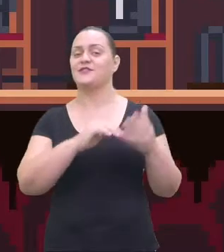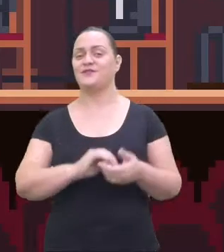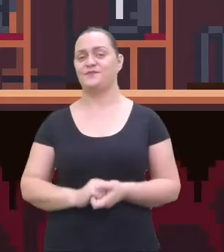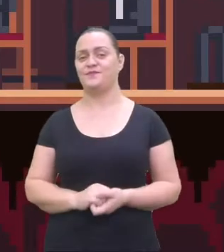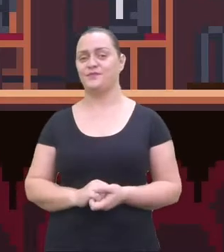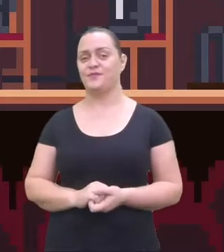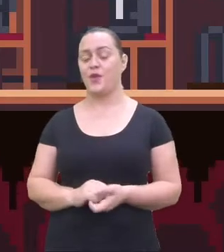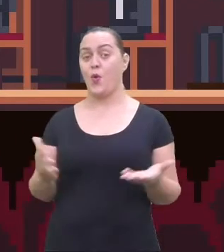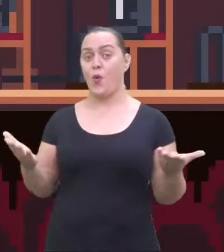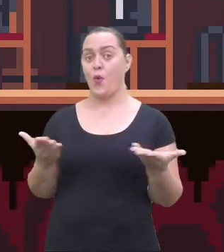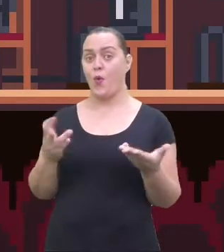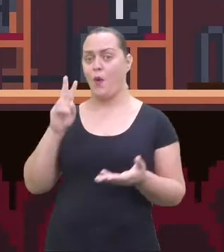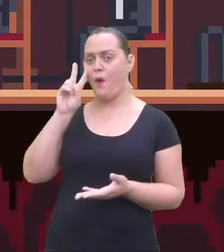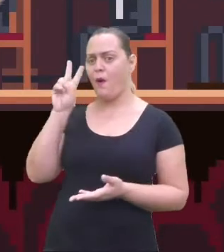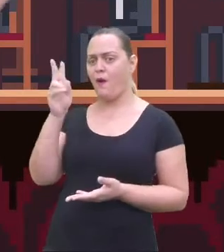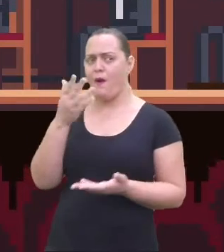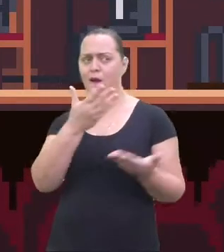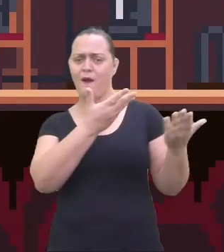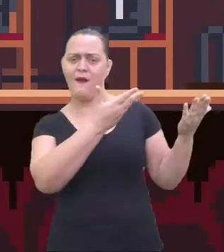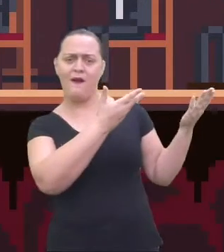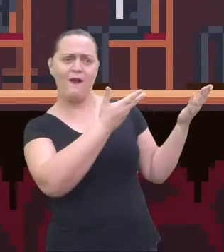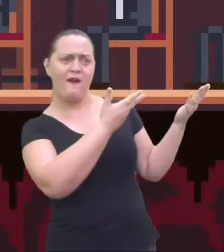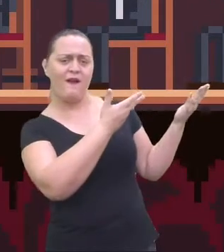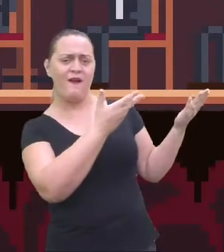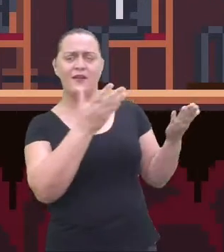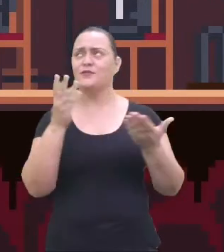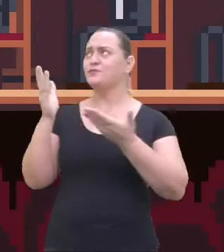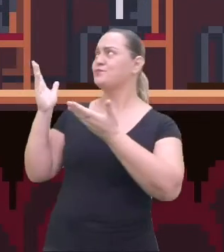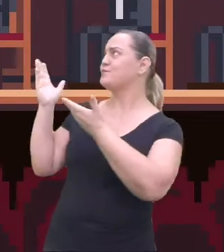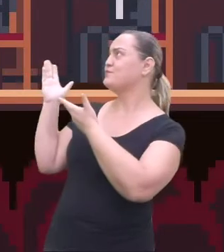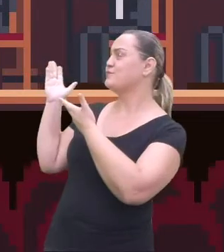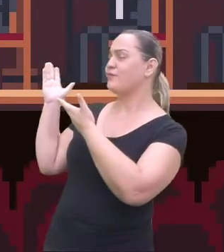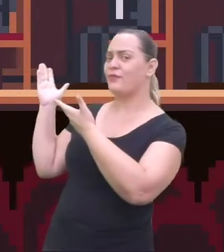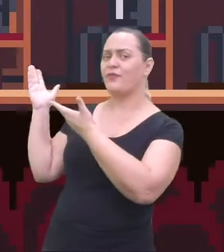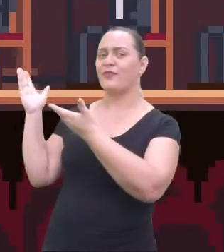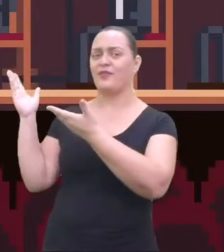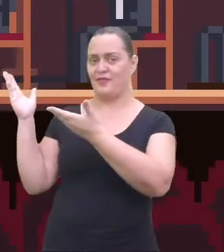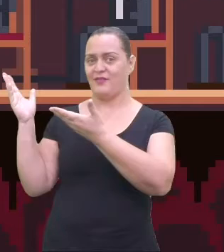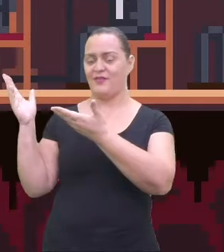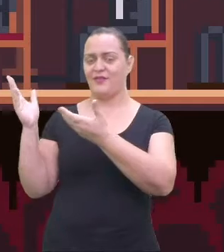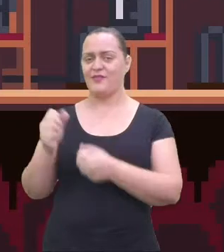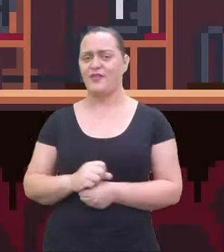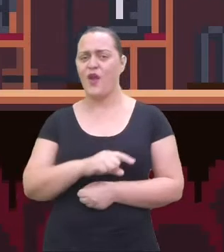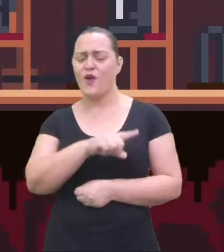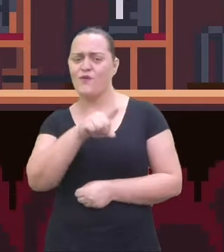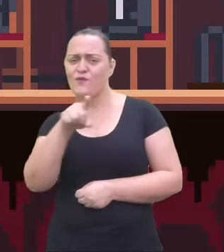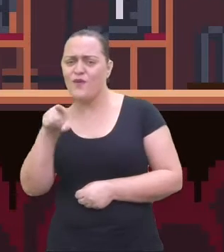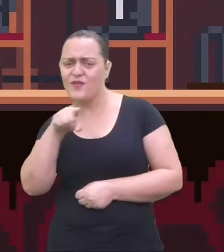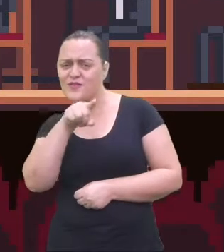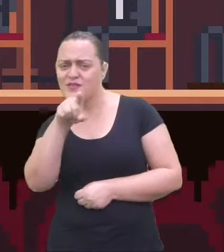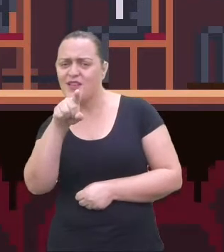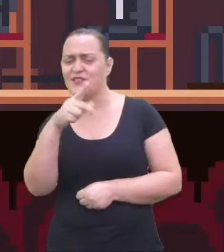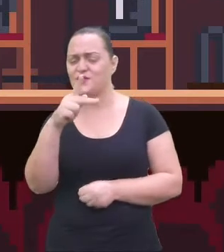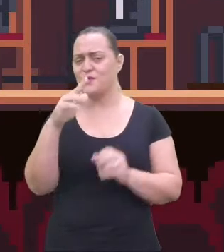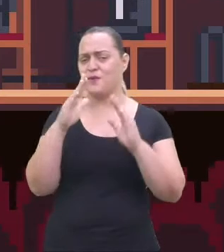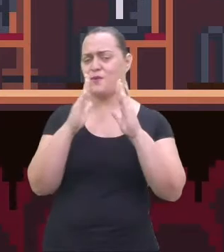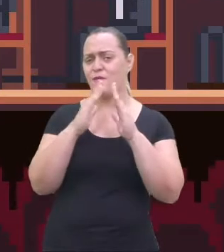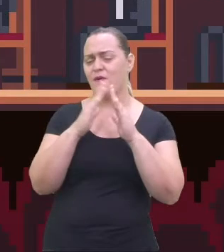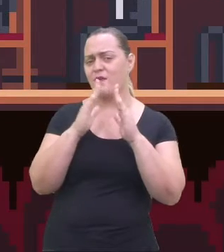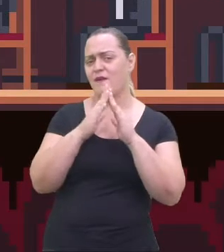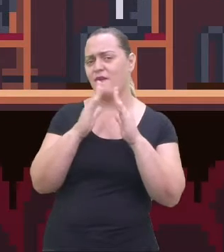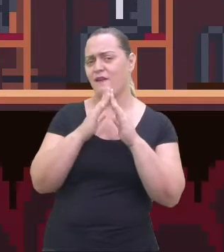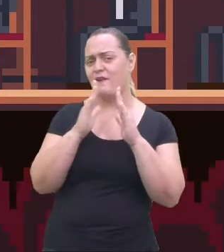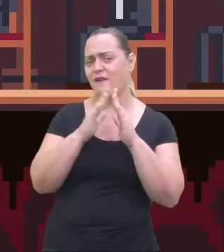ao nosso fundo aqui, vocês podem ver essa imagem e é uma dica. Eu quero que vocês, aí do outro lado,